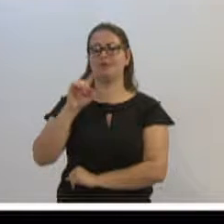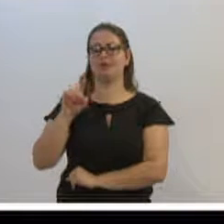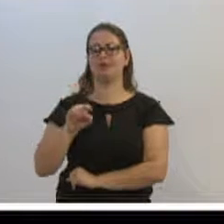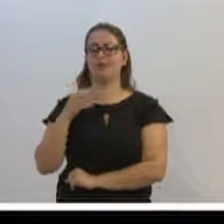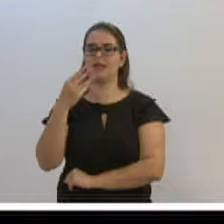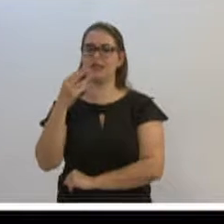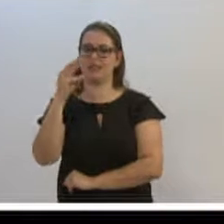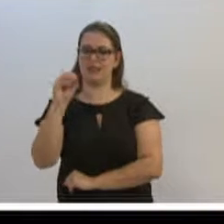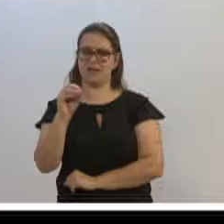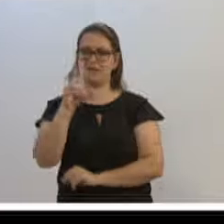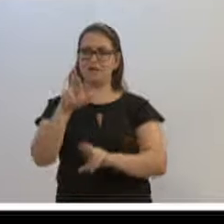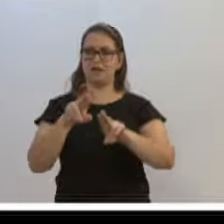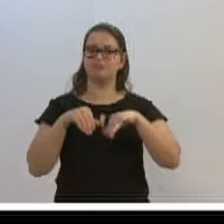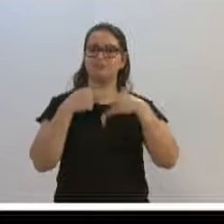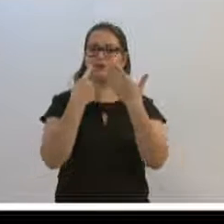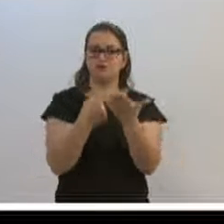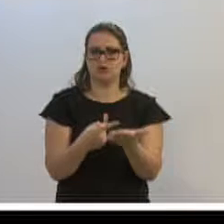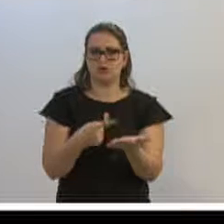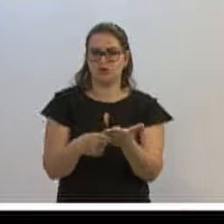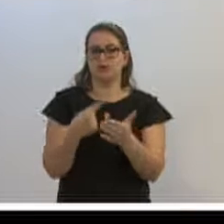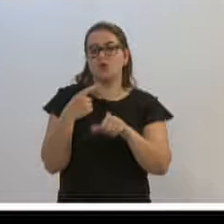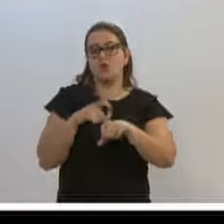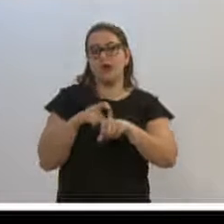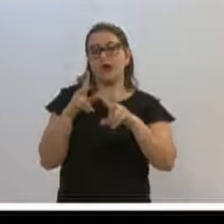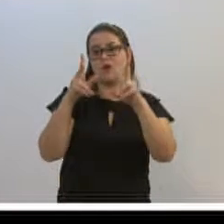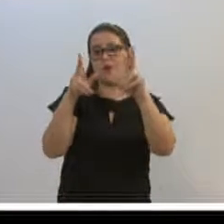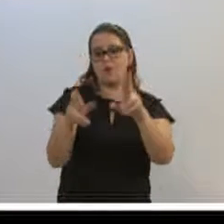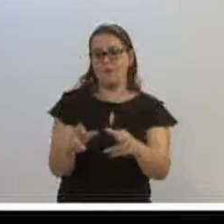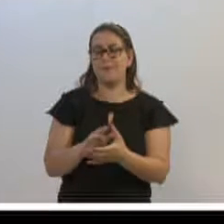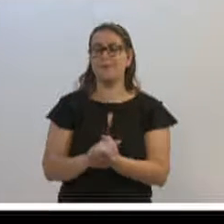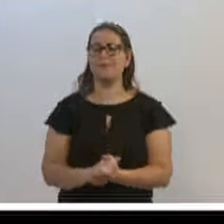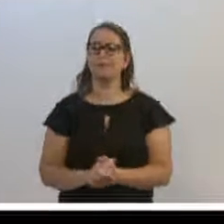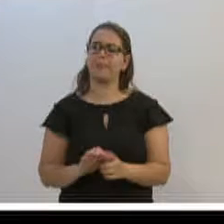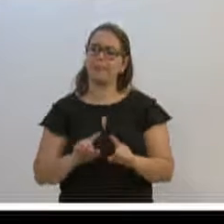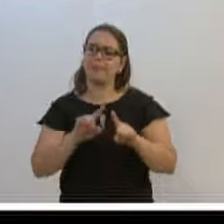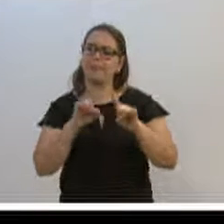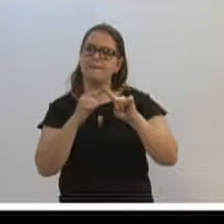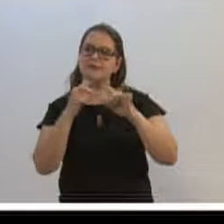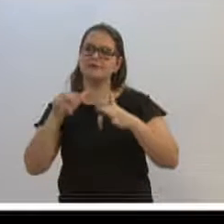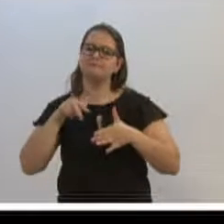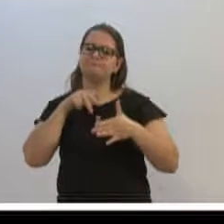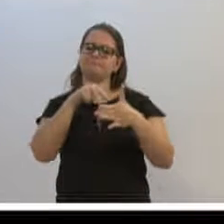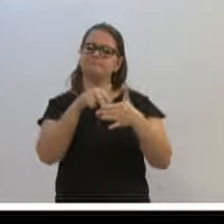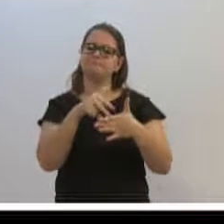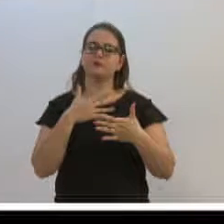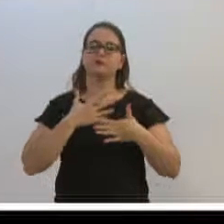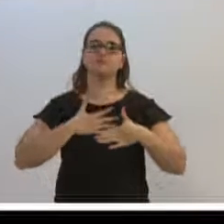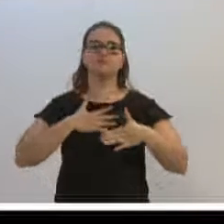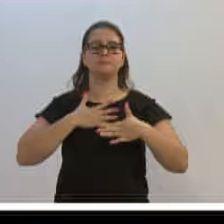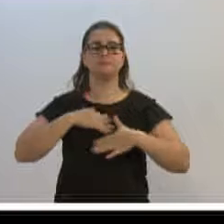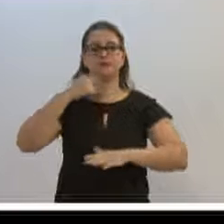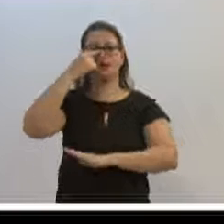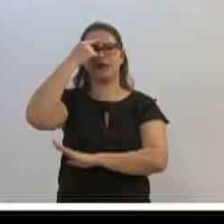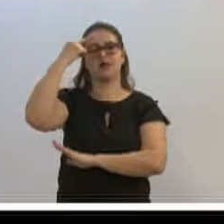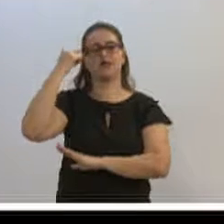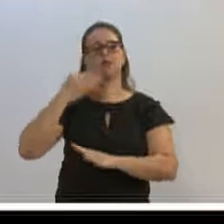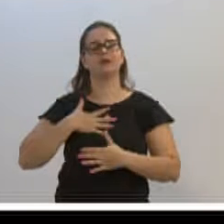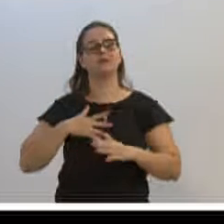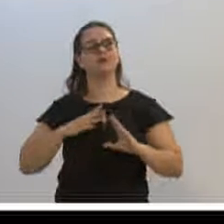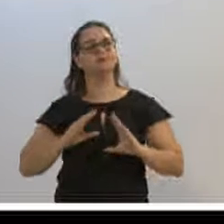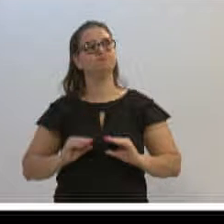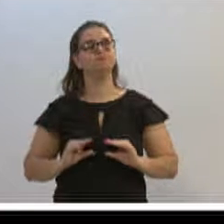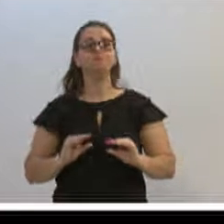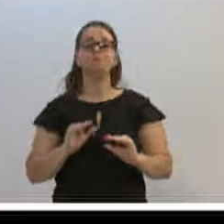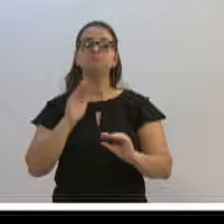vai começar as próximas audiências, serão nesses horários. Mas o que me traz aqui e me deixa tranquilo, vereador Ito, é me confortante, de certa